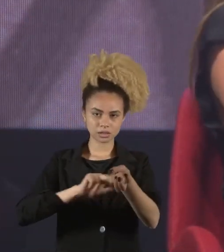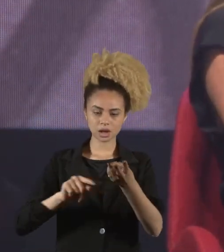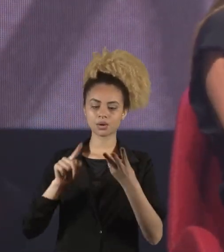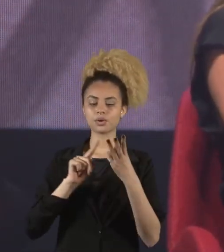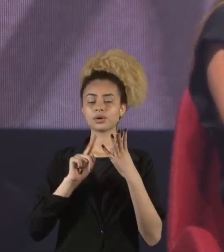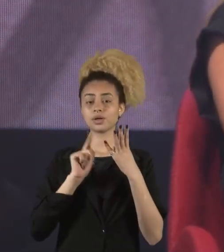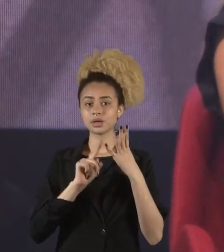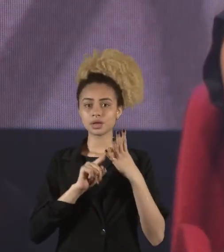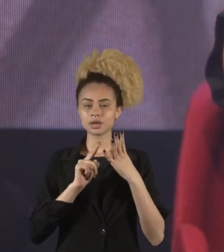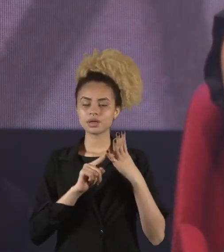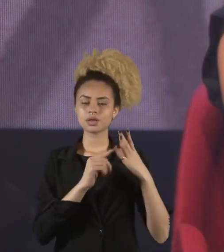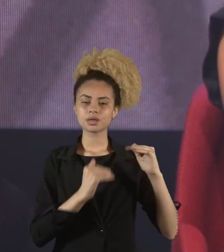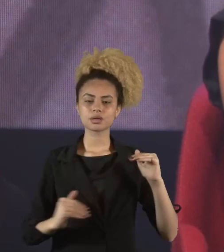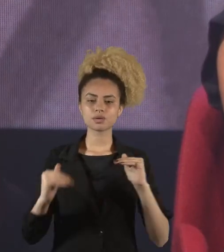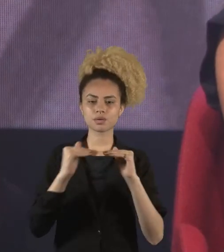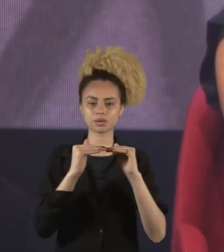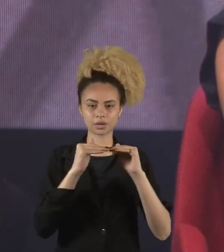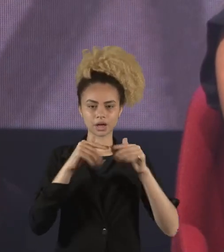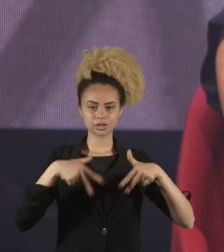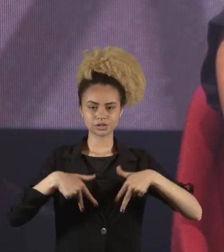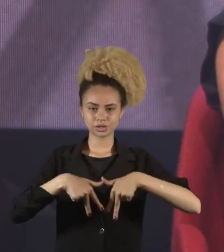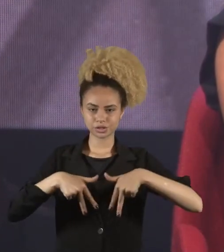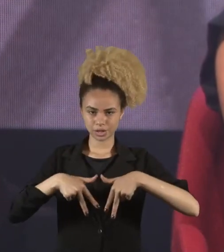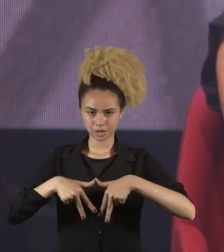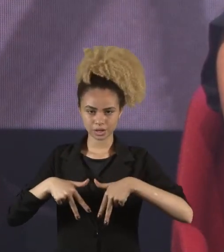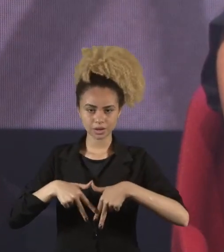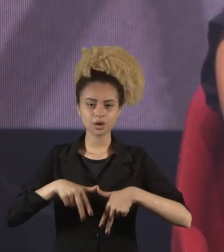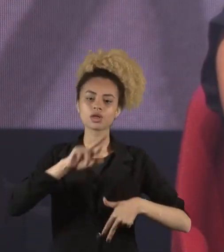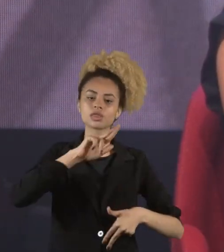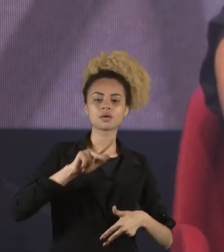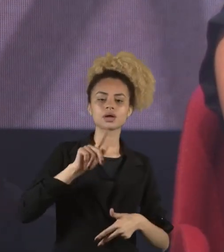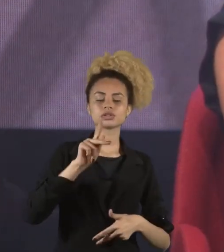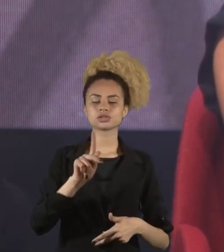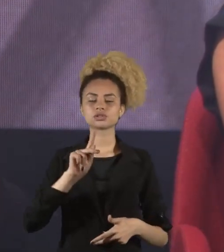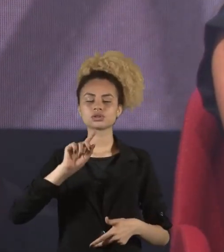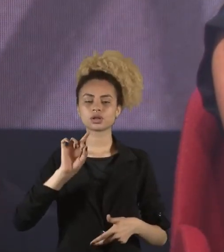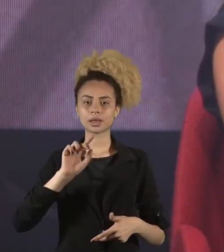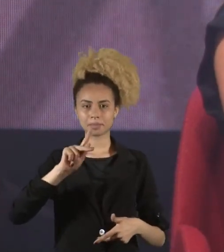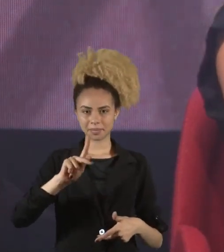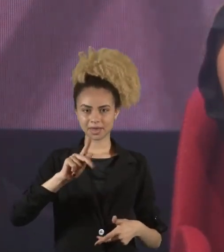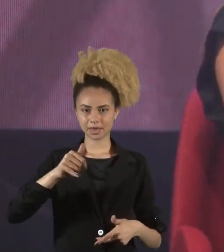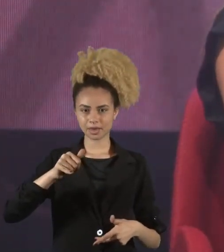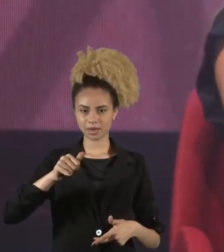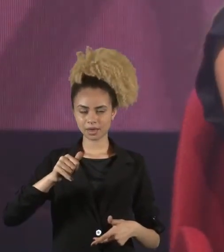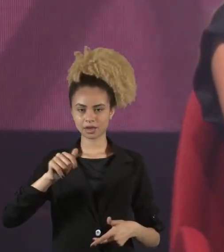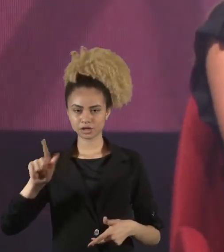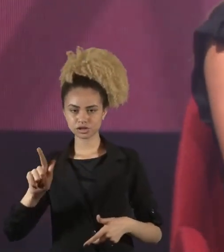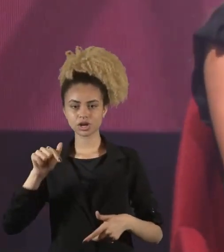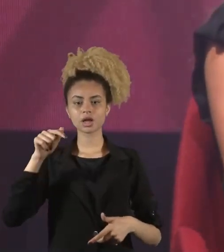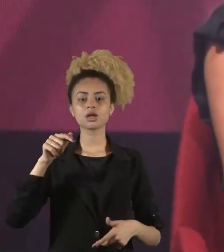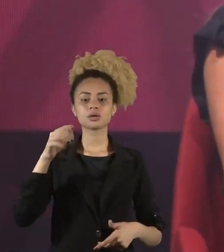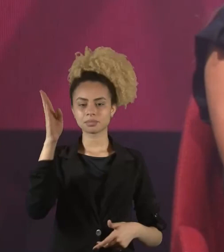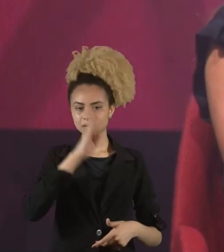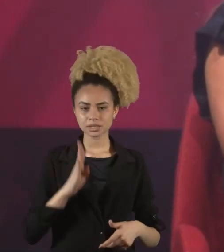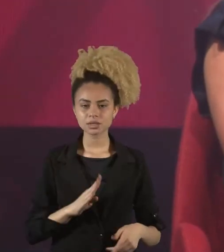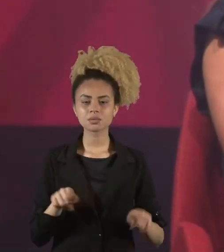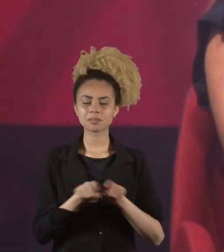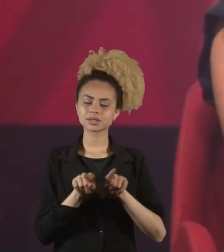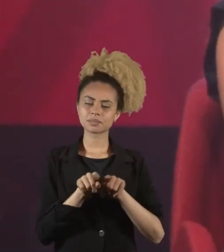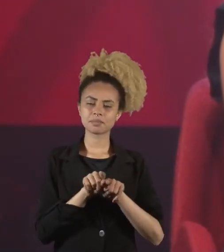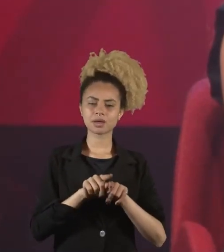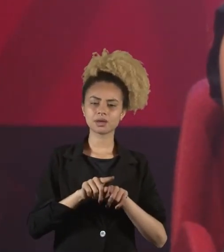igualdade de gênero, que não só é uma prioridade da P&G Brasil, mas é uma prioridade da P&G globalmente.